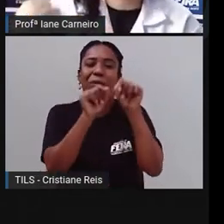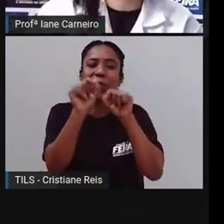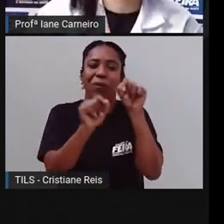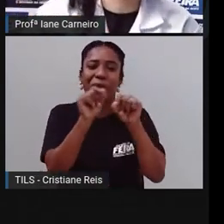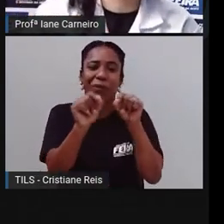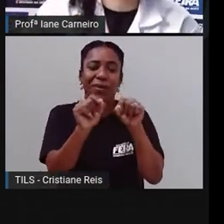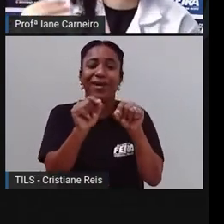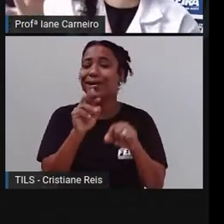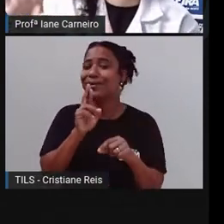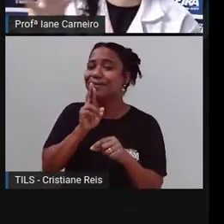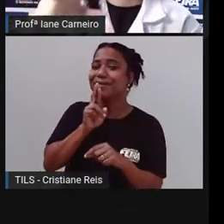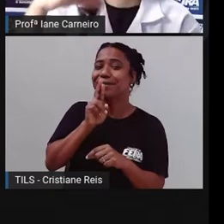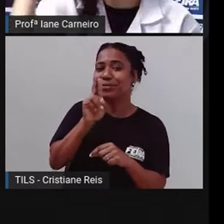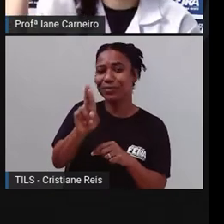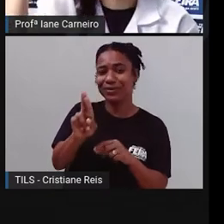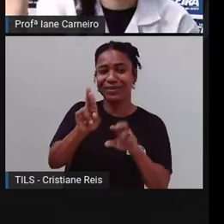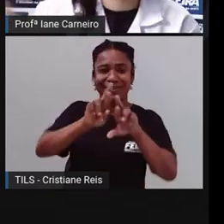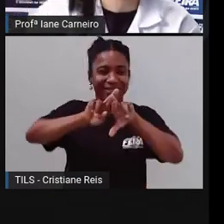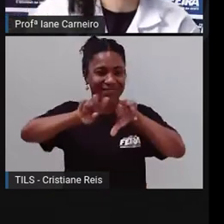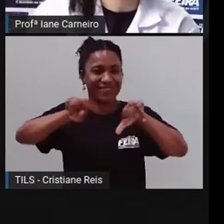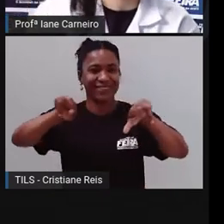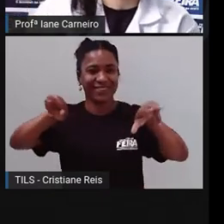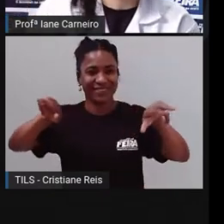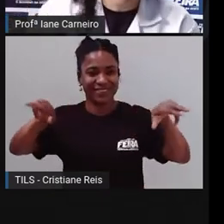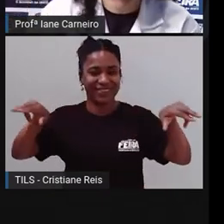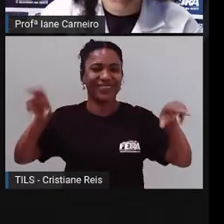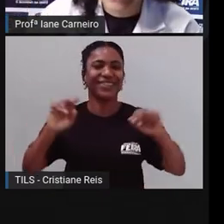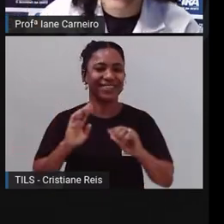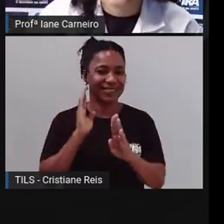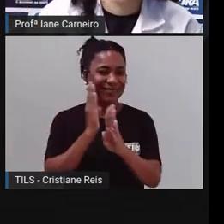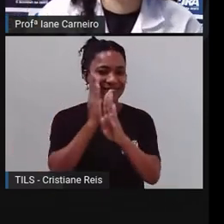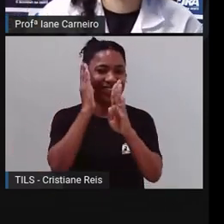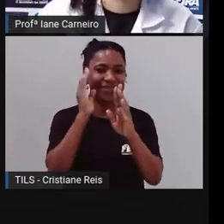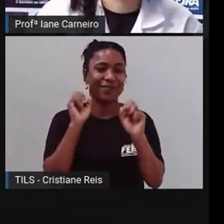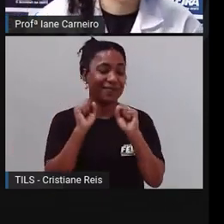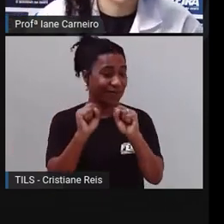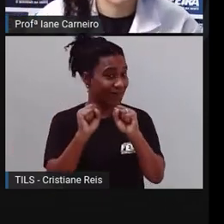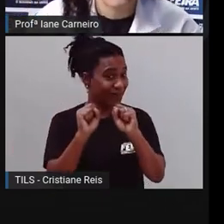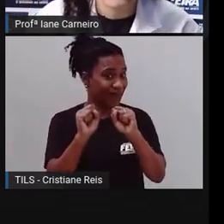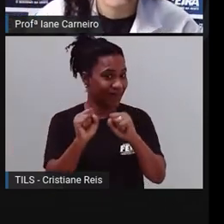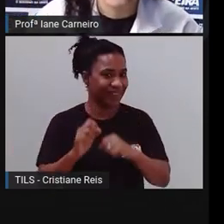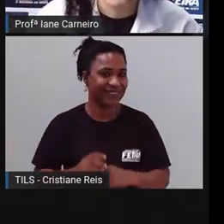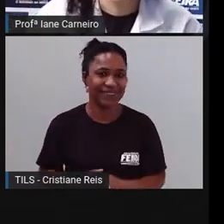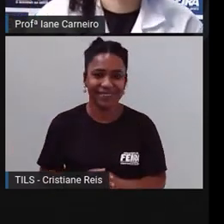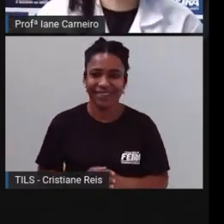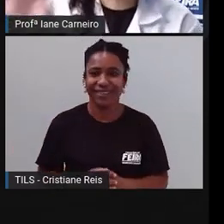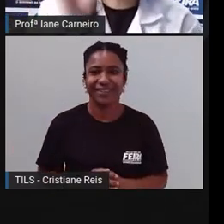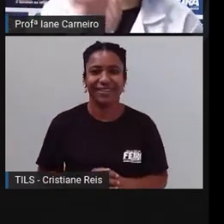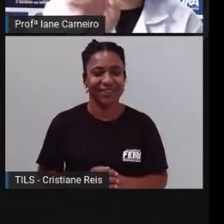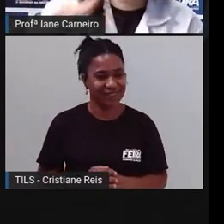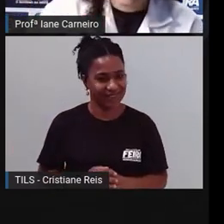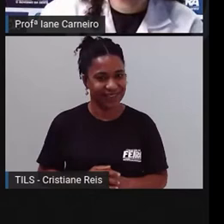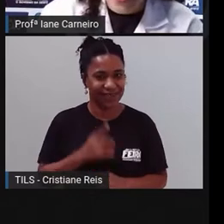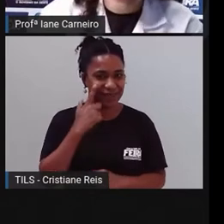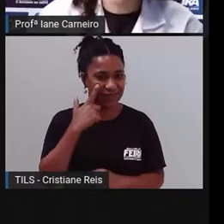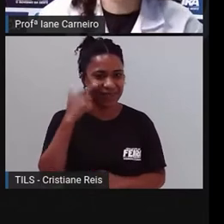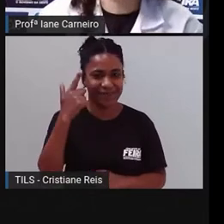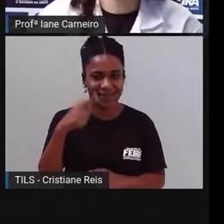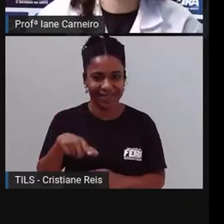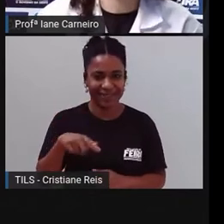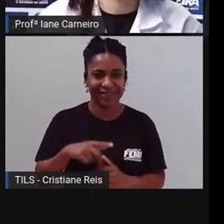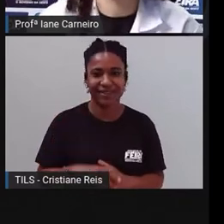uma mesma parte do corpo pode ter diversas outras adivinhas, né? Escreveram o pescoço? Então vamos para a próxima, ó.